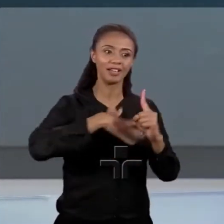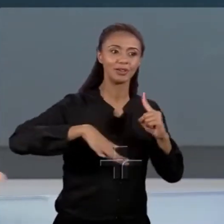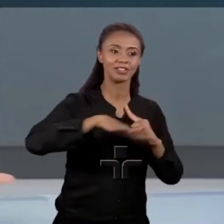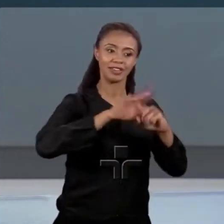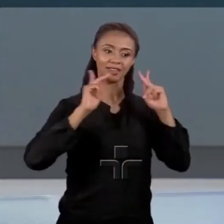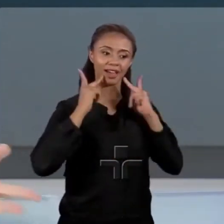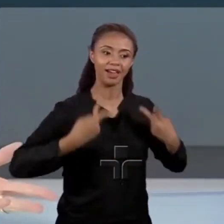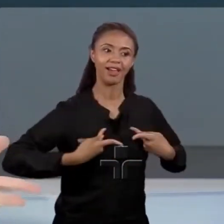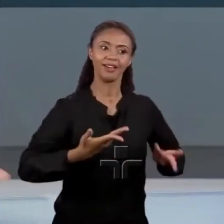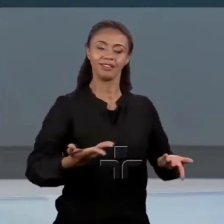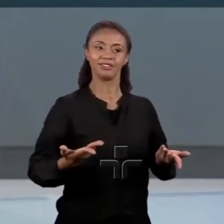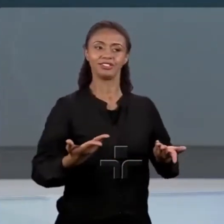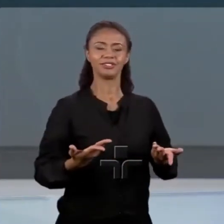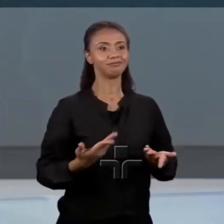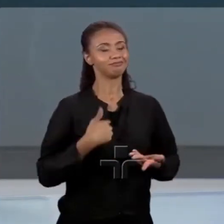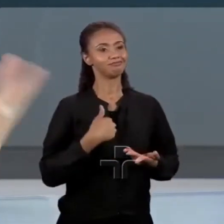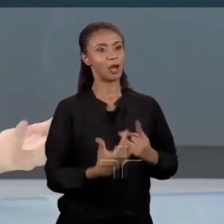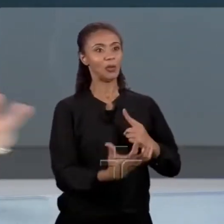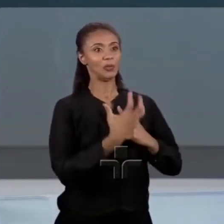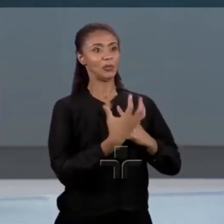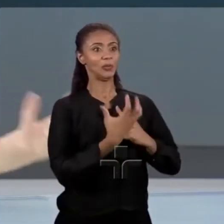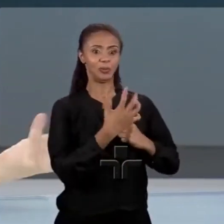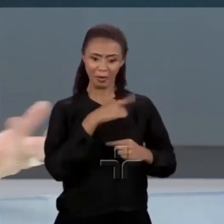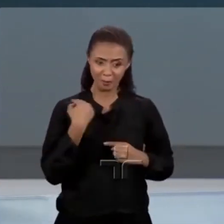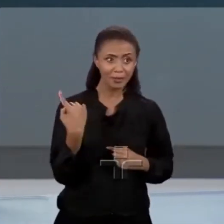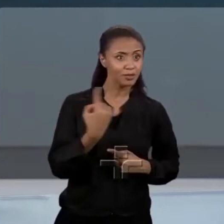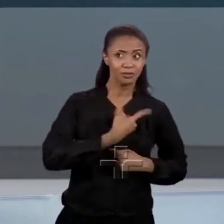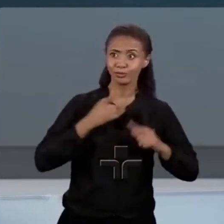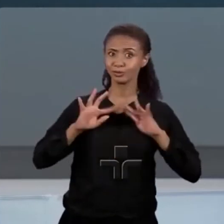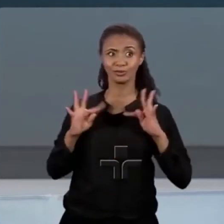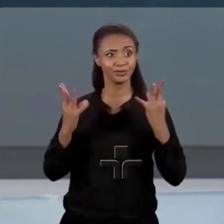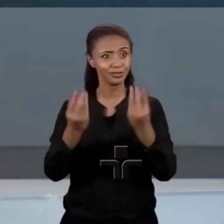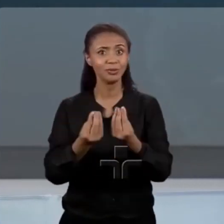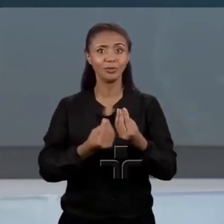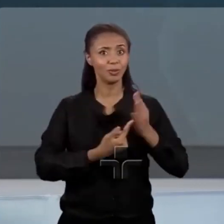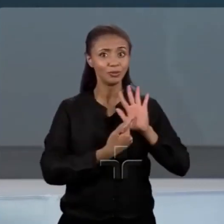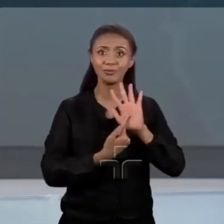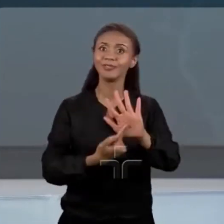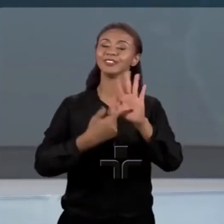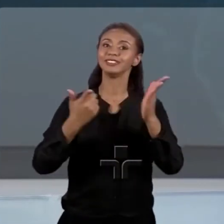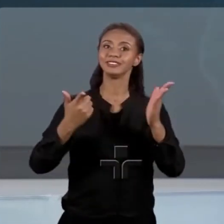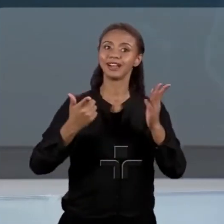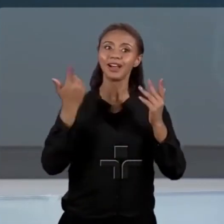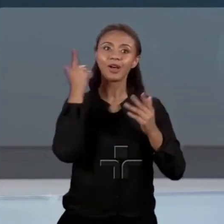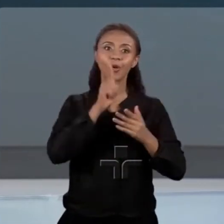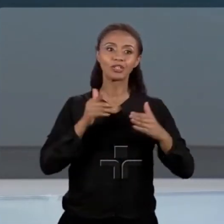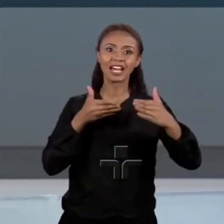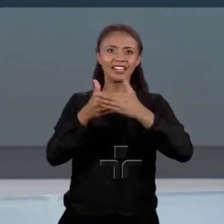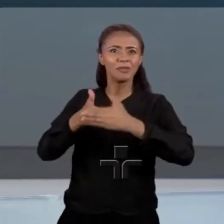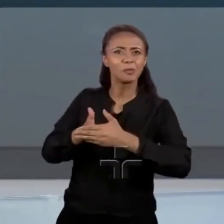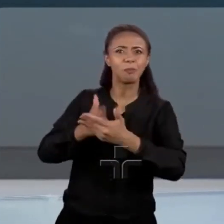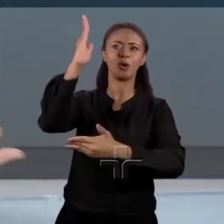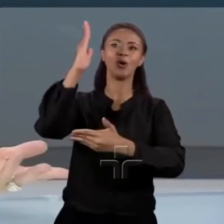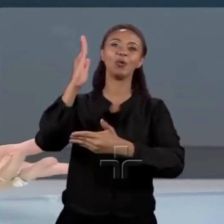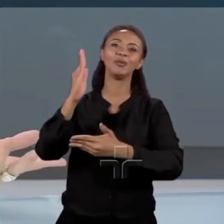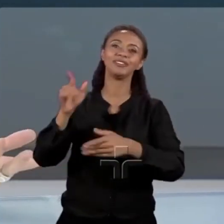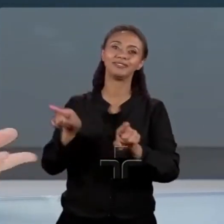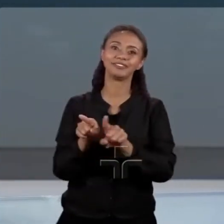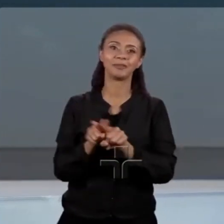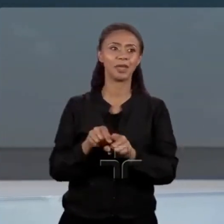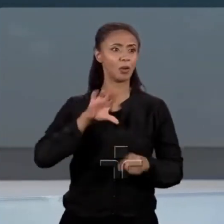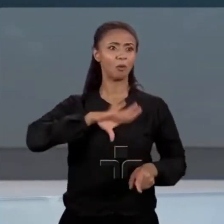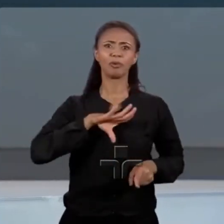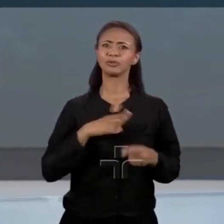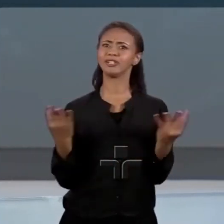Então, eu acho que é profundamente inspirador para a gente, para todo mundo, para mostrar que você vê seus limites. isso do... Quer dizer, o português é